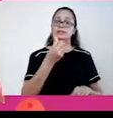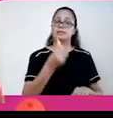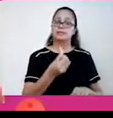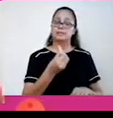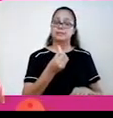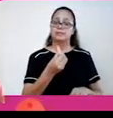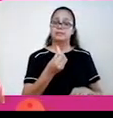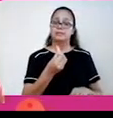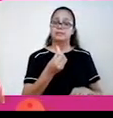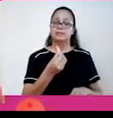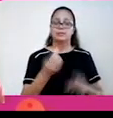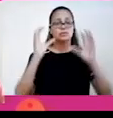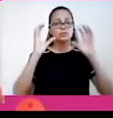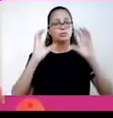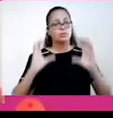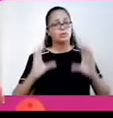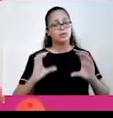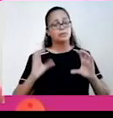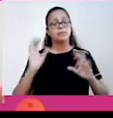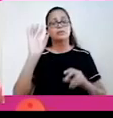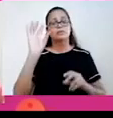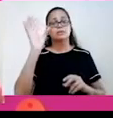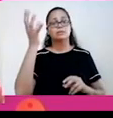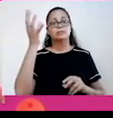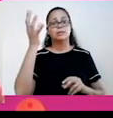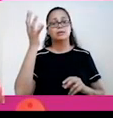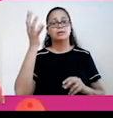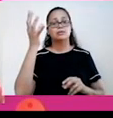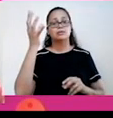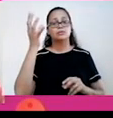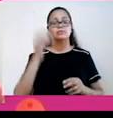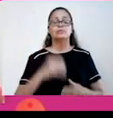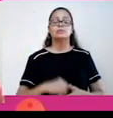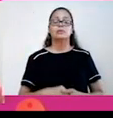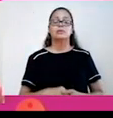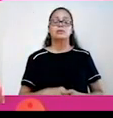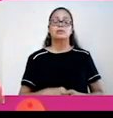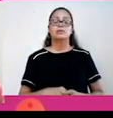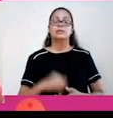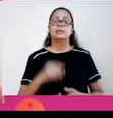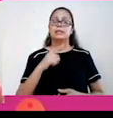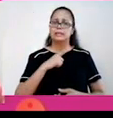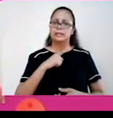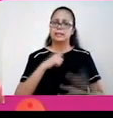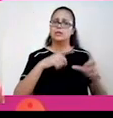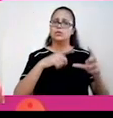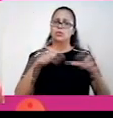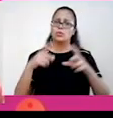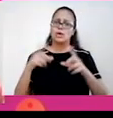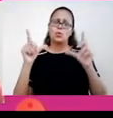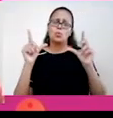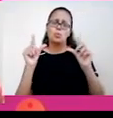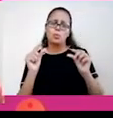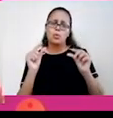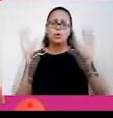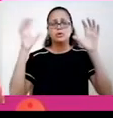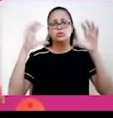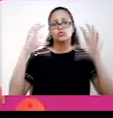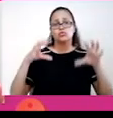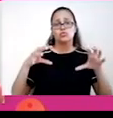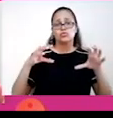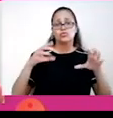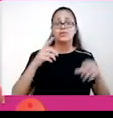comportamentos climáticos nessa região, certo? Tem região com pouca chuva no verão,